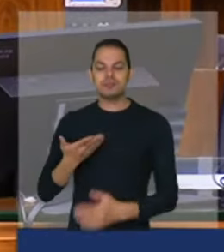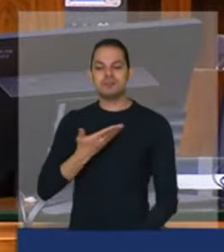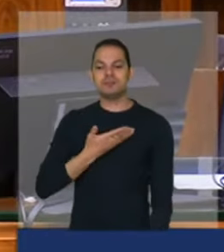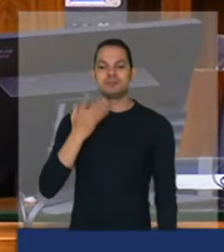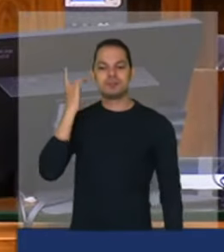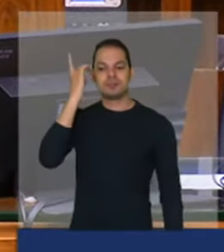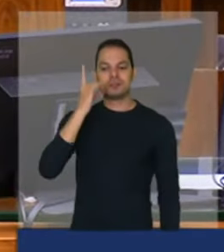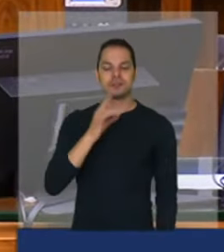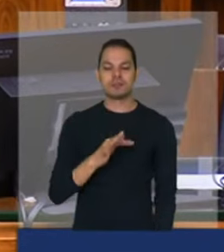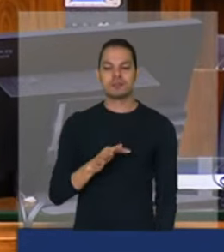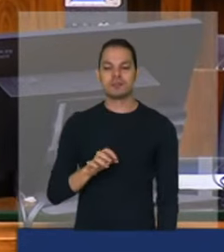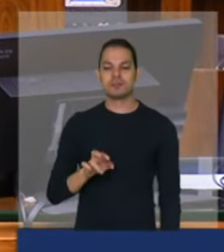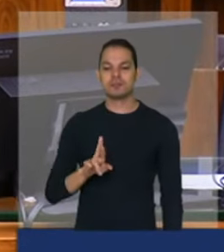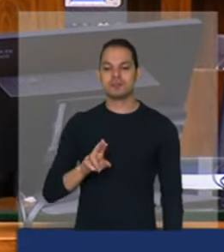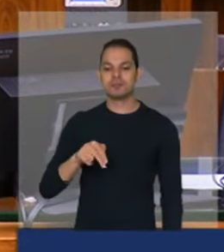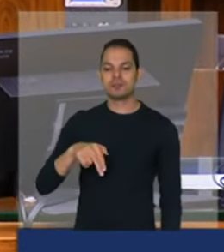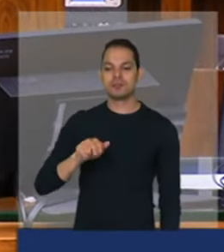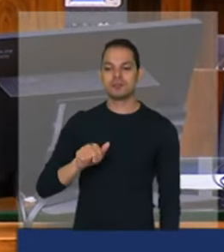Fernanda Melchiona